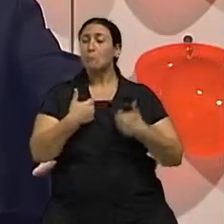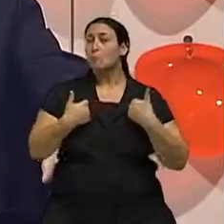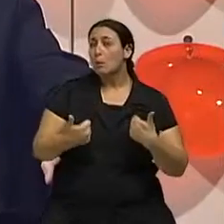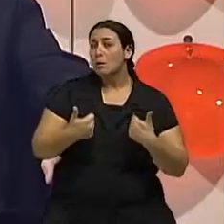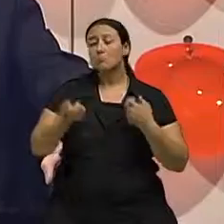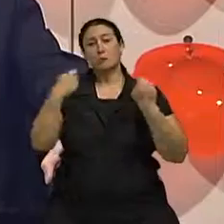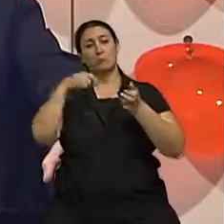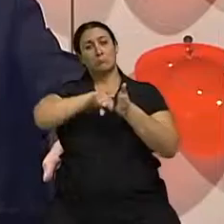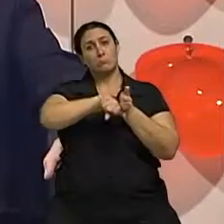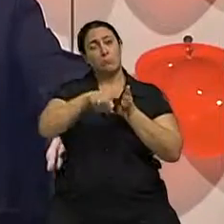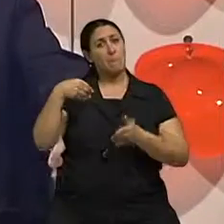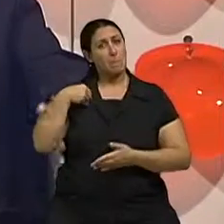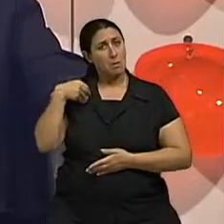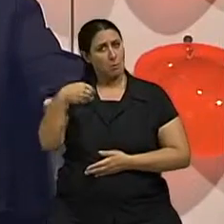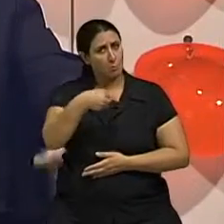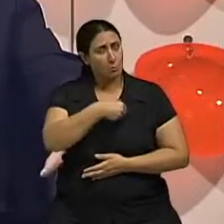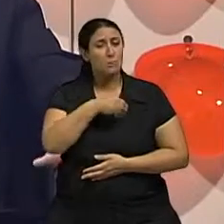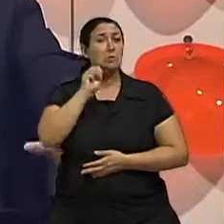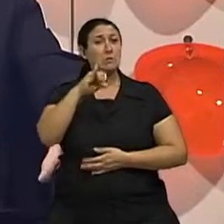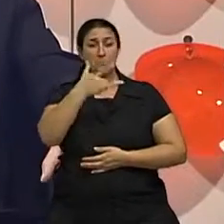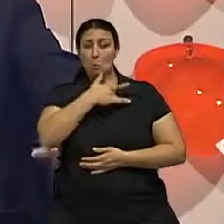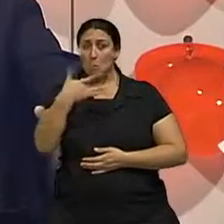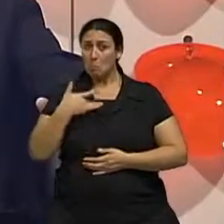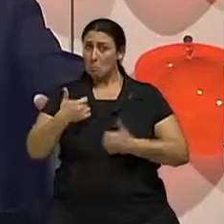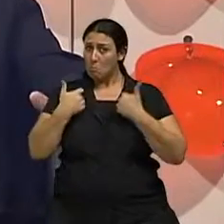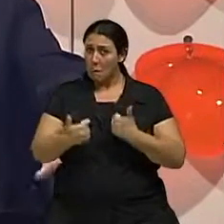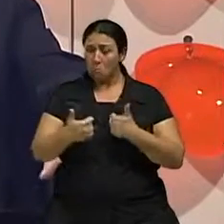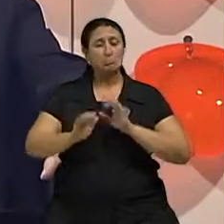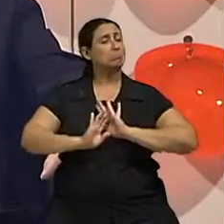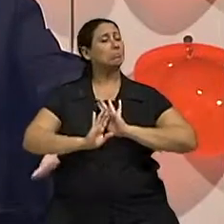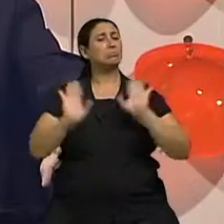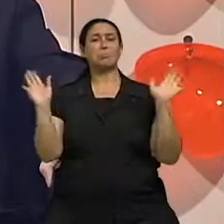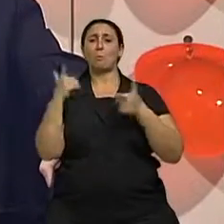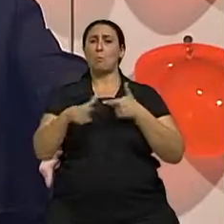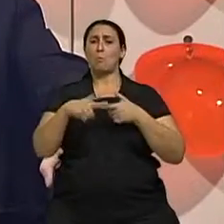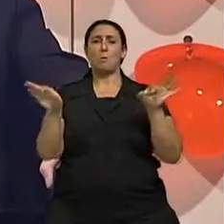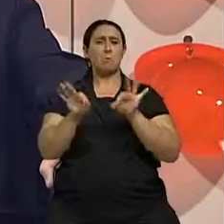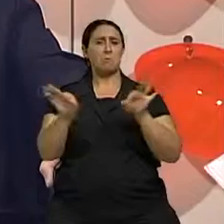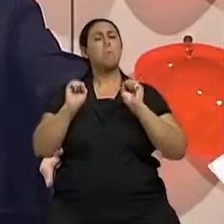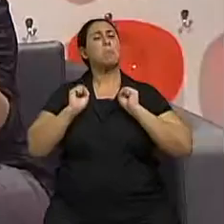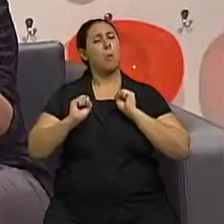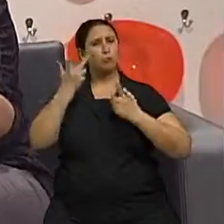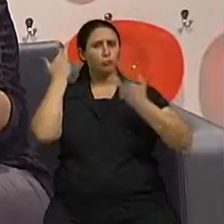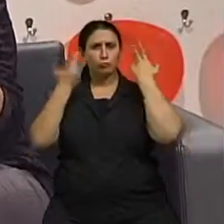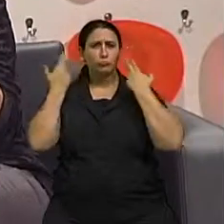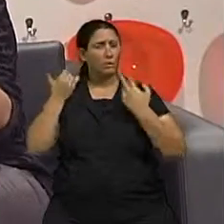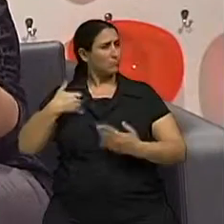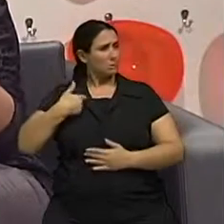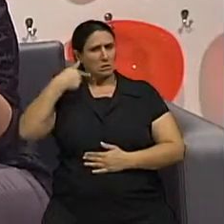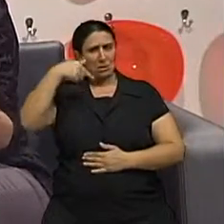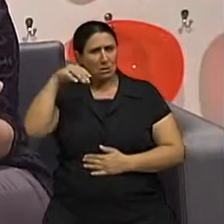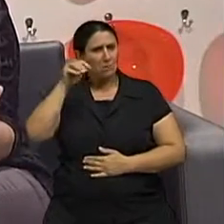exame clínico. Se tiver com ótima saúde, não tem problema nenhum. Pode operar tranquilamente. Com 70, com